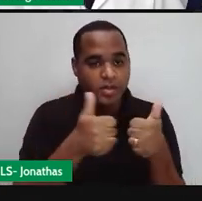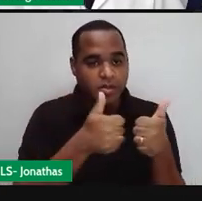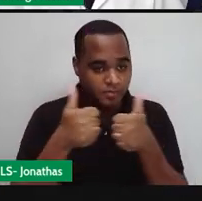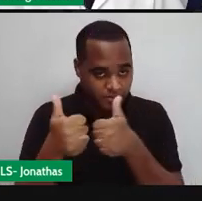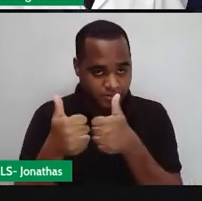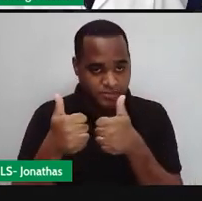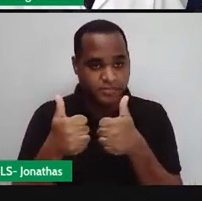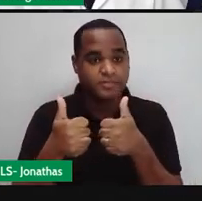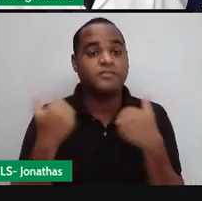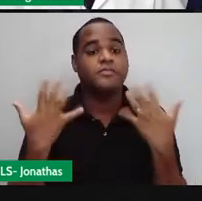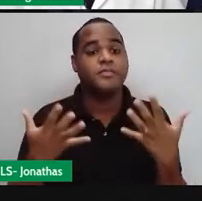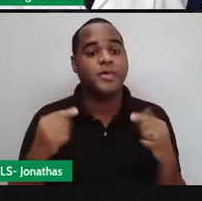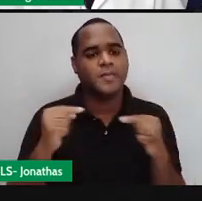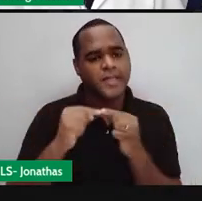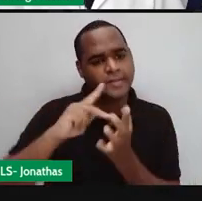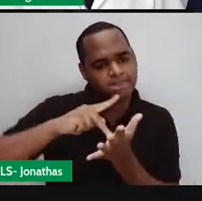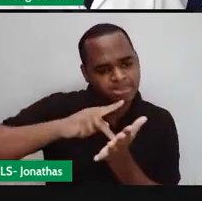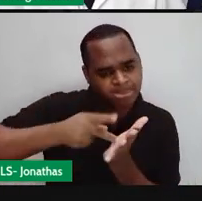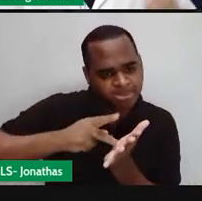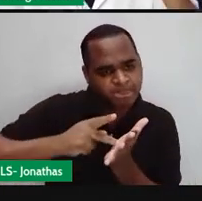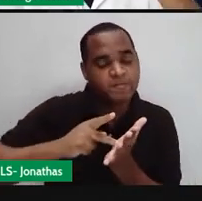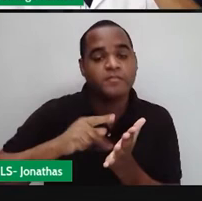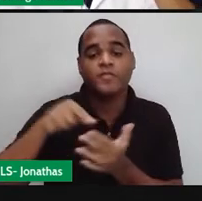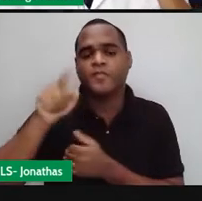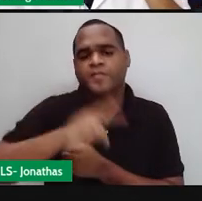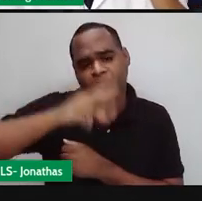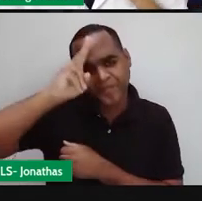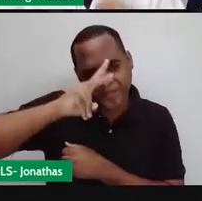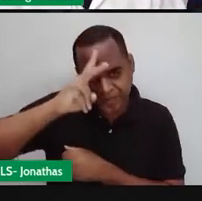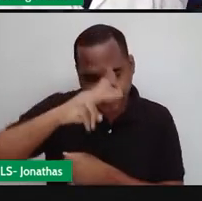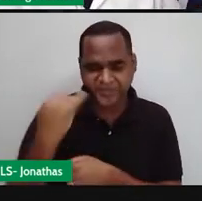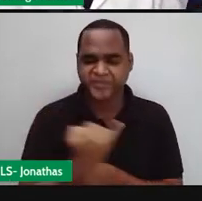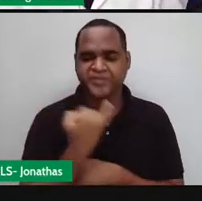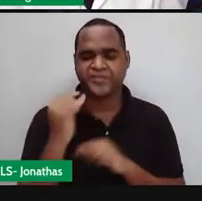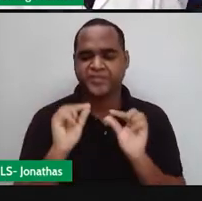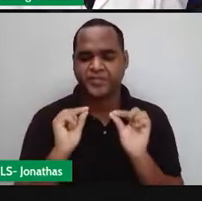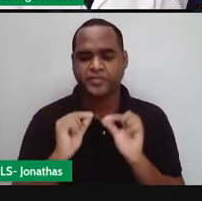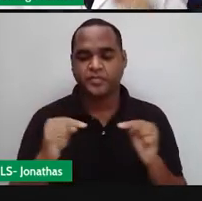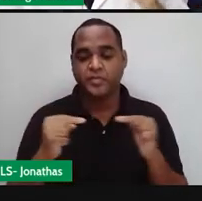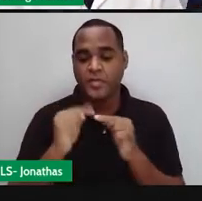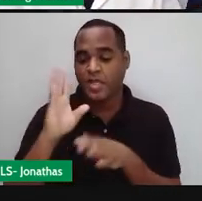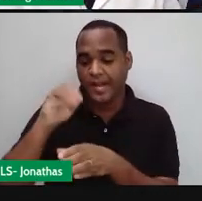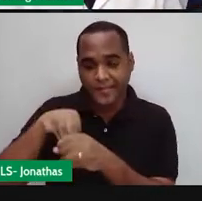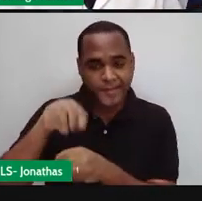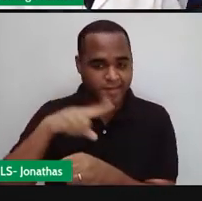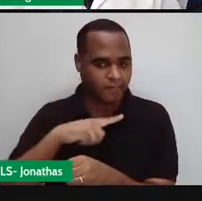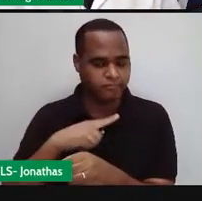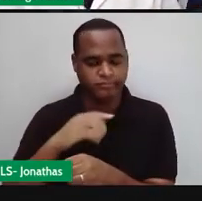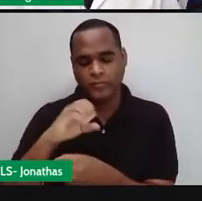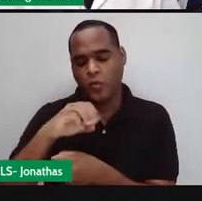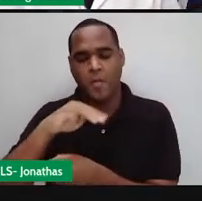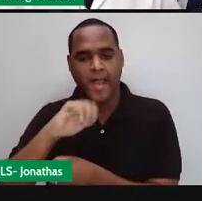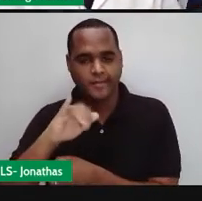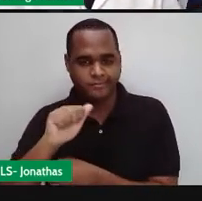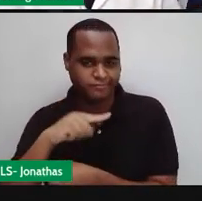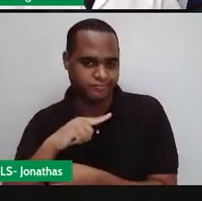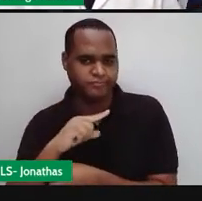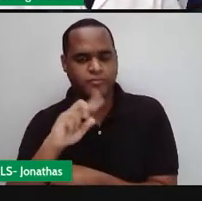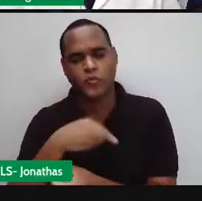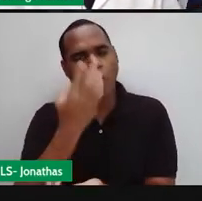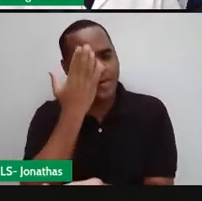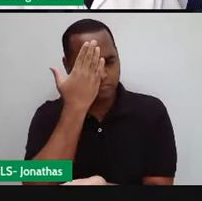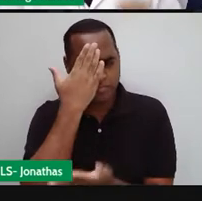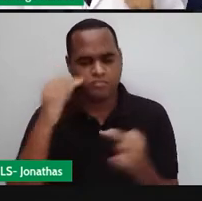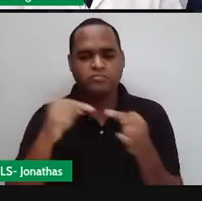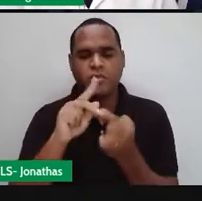uma forma geométrica aqui, ó. Que vai lembrar o formato do buraquinho que tem lá na colmeia, tá? E a gente sabe que isso aqui é um